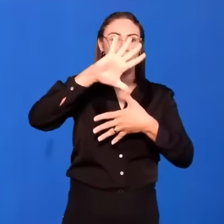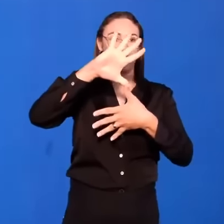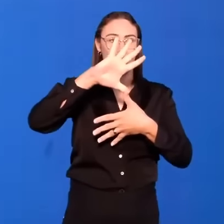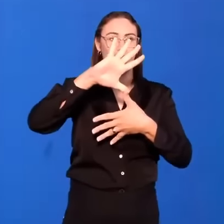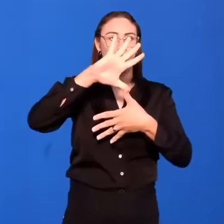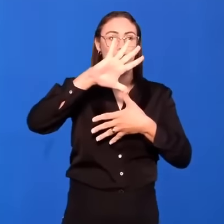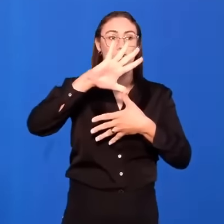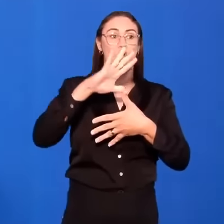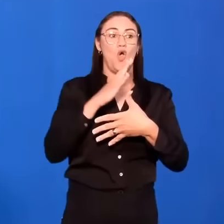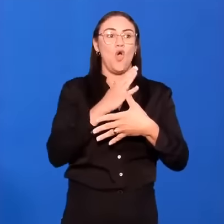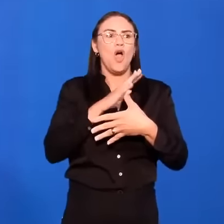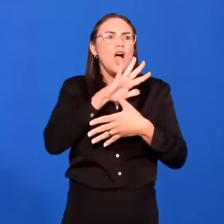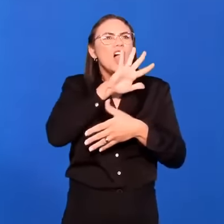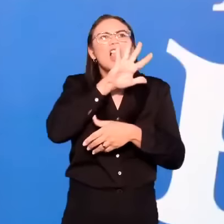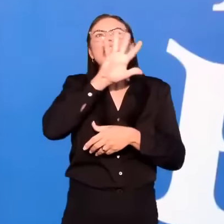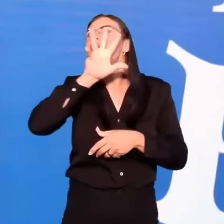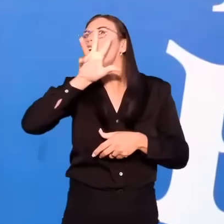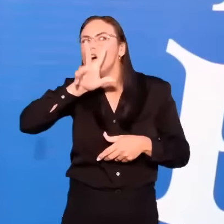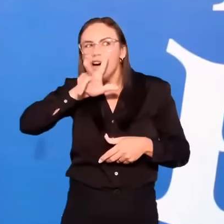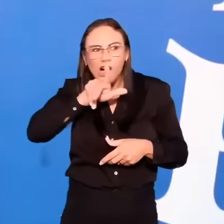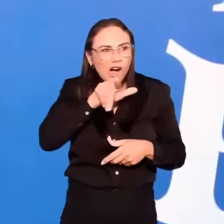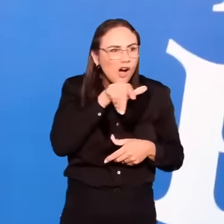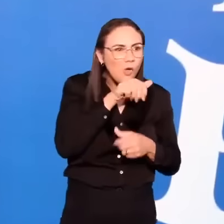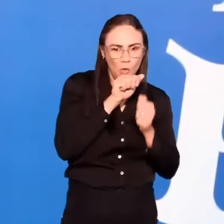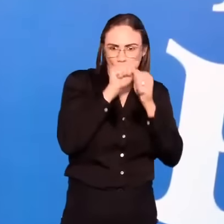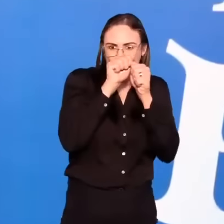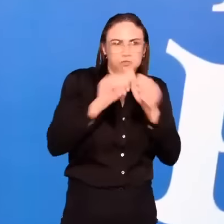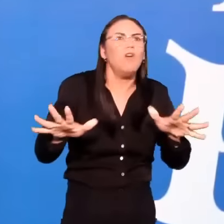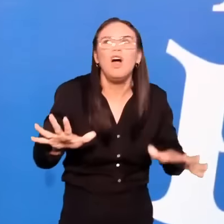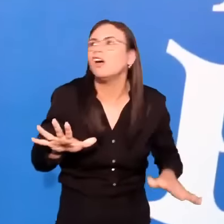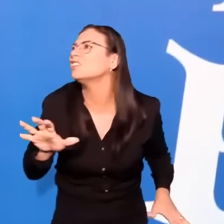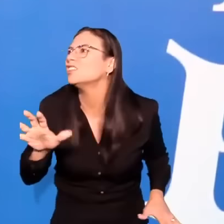Raça em extinção. Presta atenção.